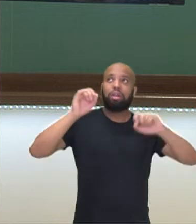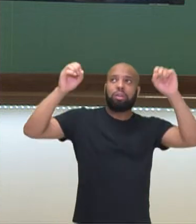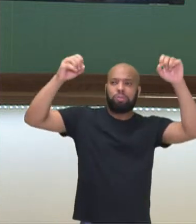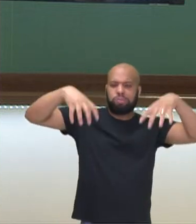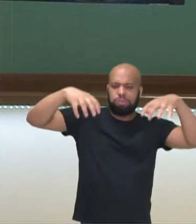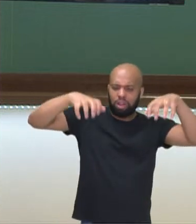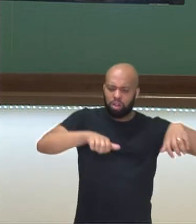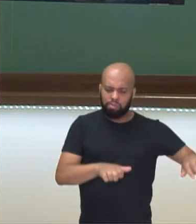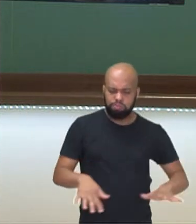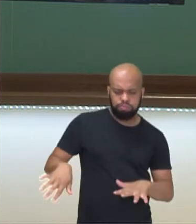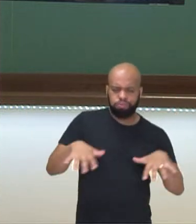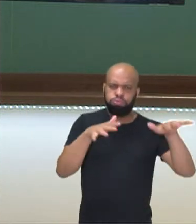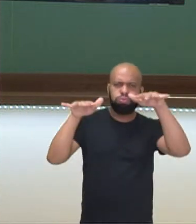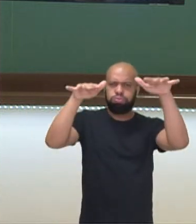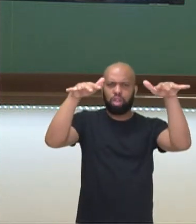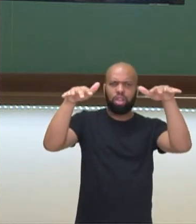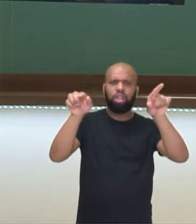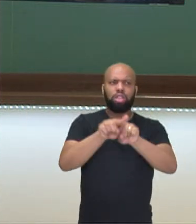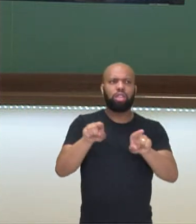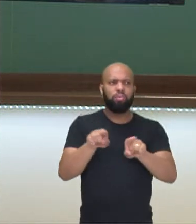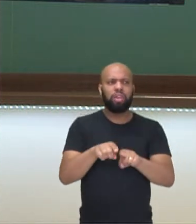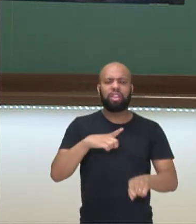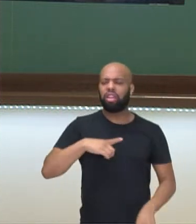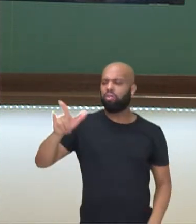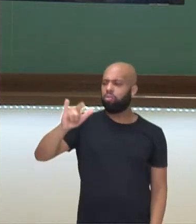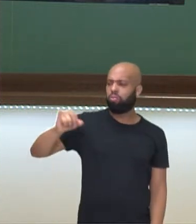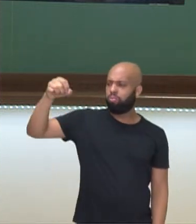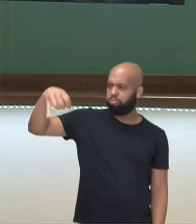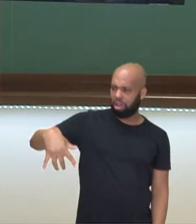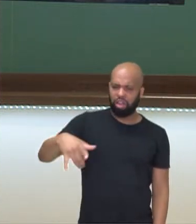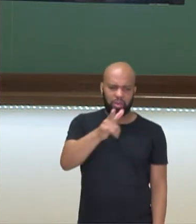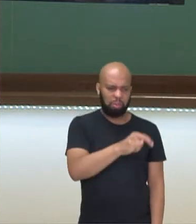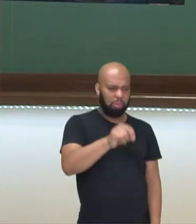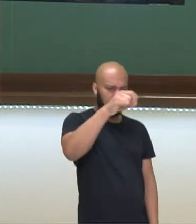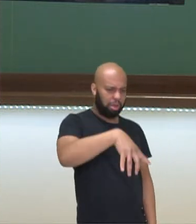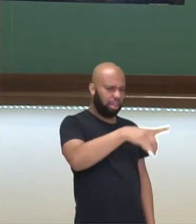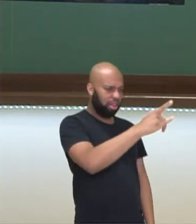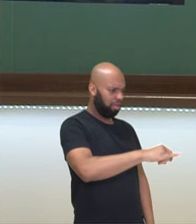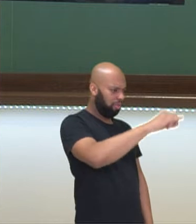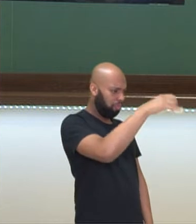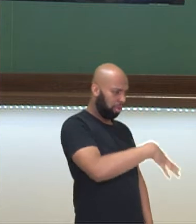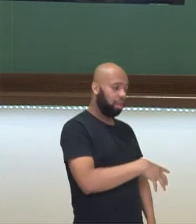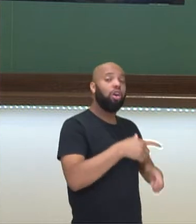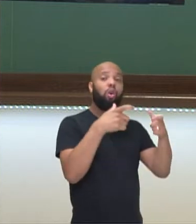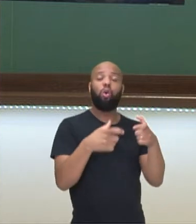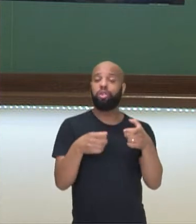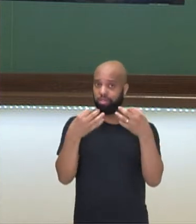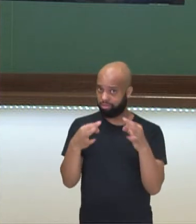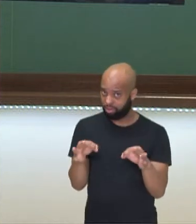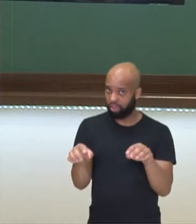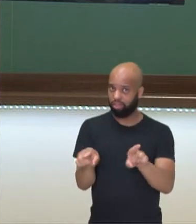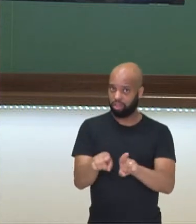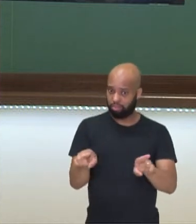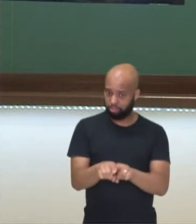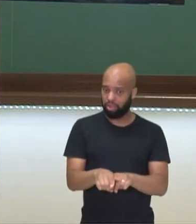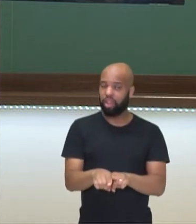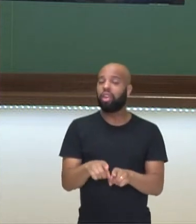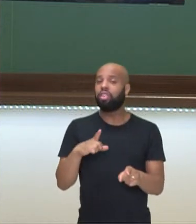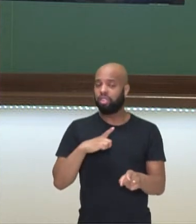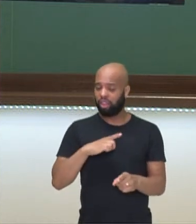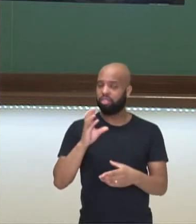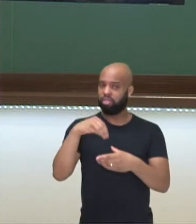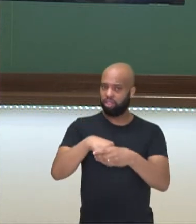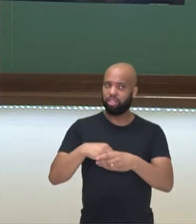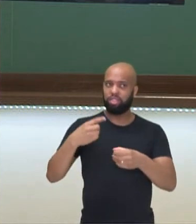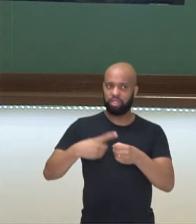de inundações, os resíduos sólidos, que muitas pessoas chamam de lixos ou os lixões existentes nessas grandes